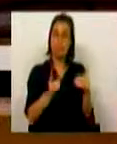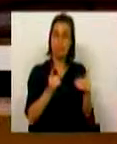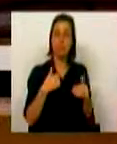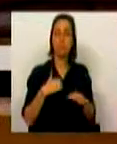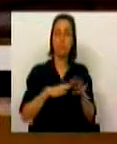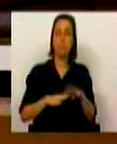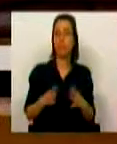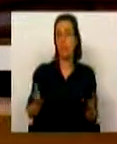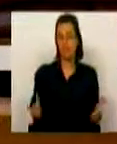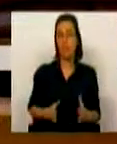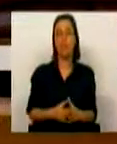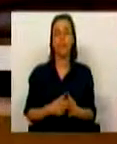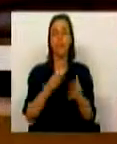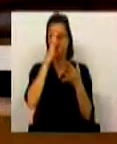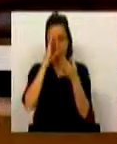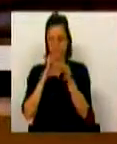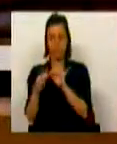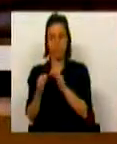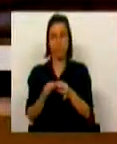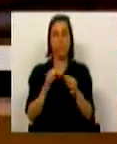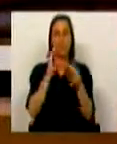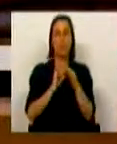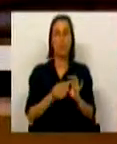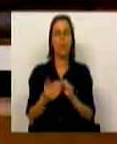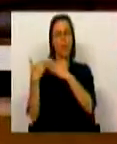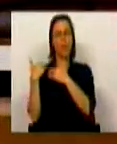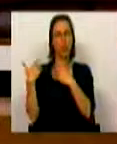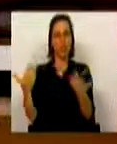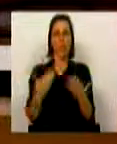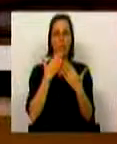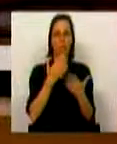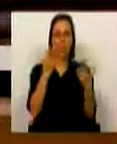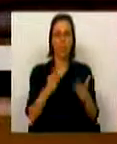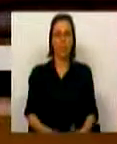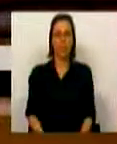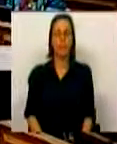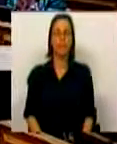que estamos a fazer com discernimento, coerência e responsabilidade. Muito obrigada.